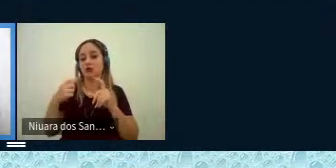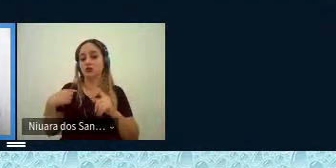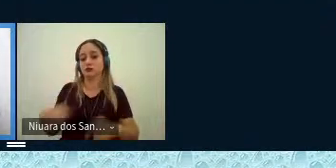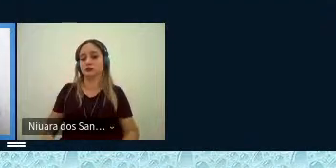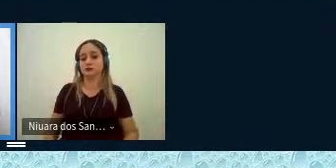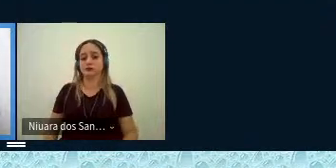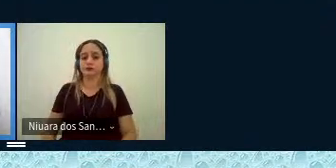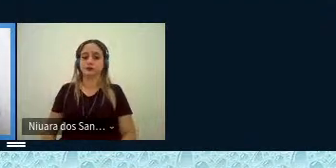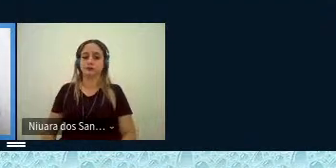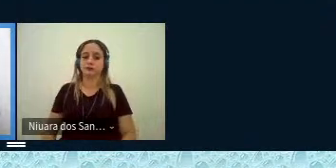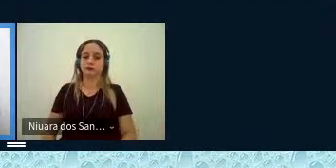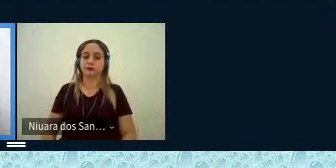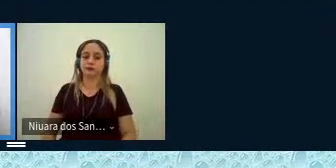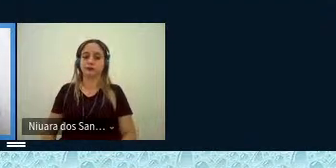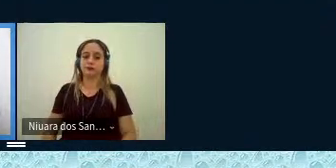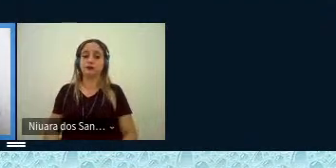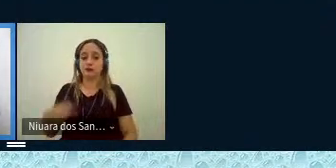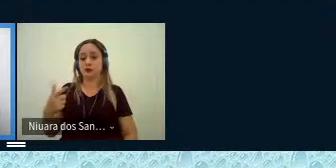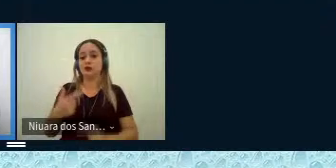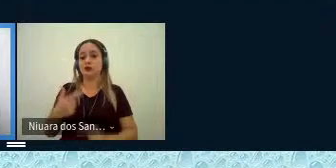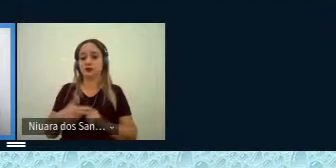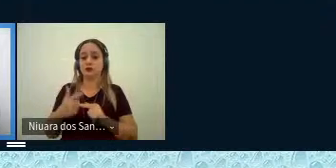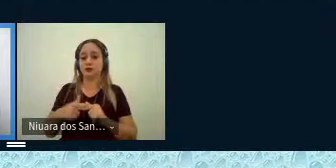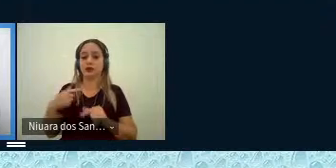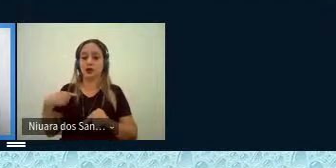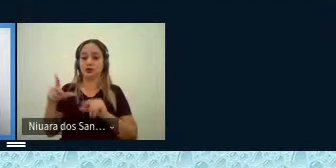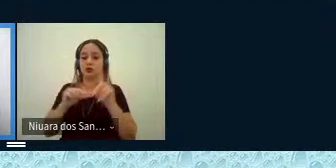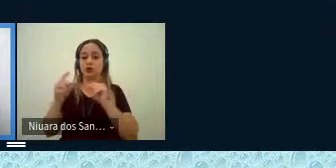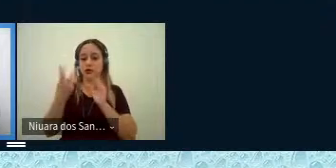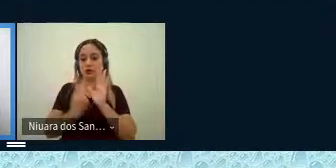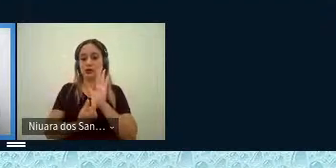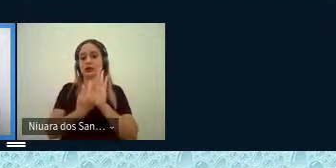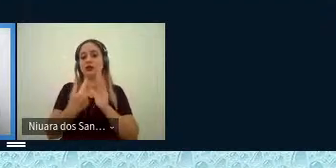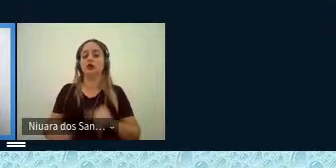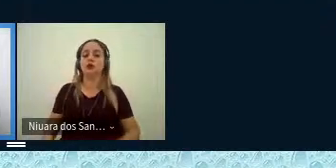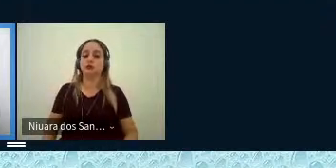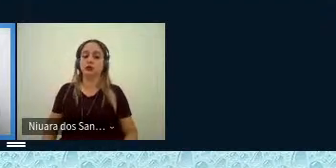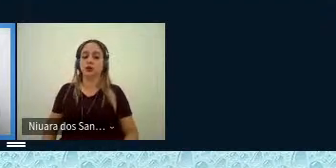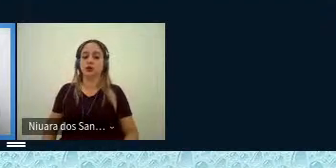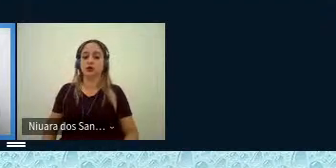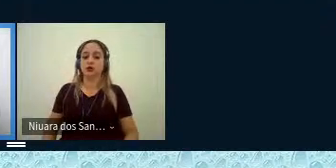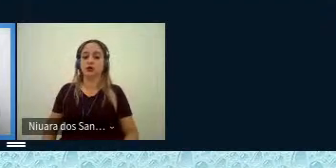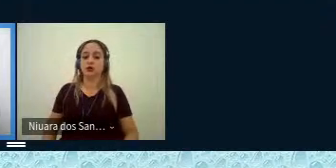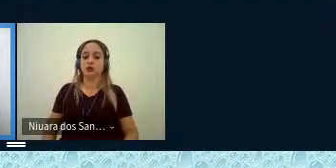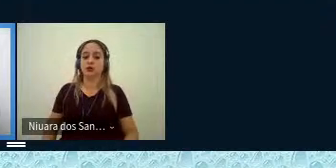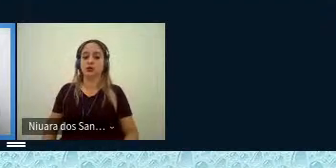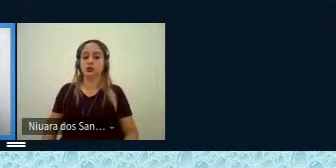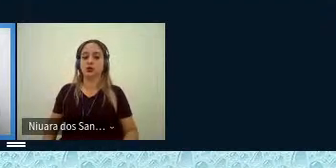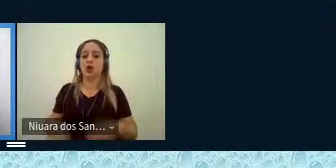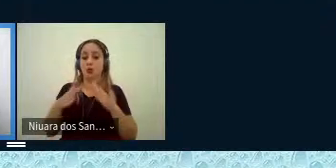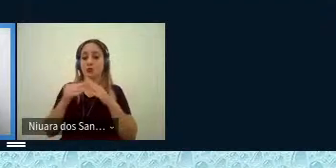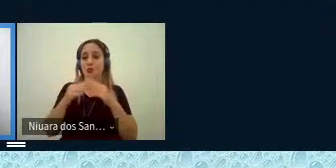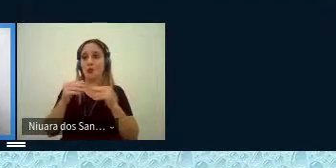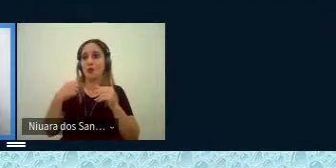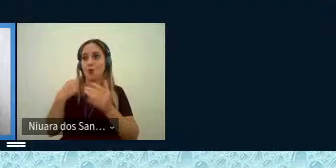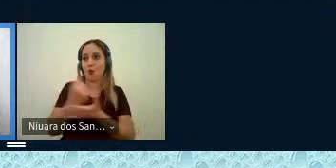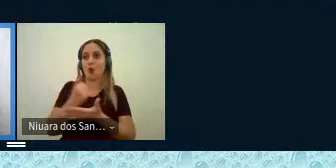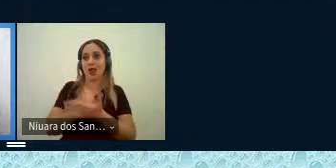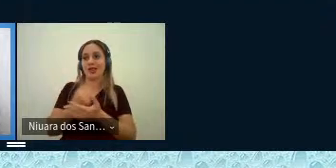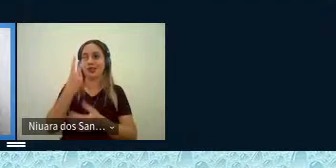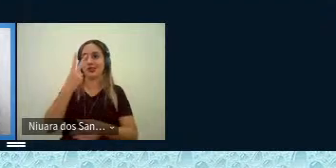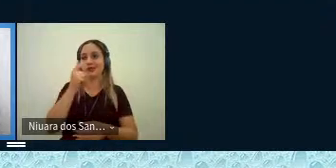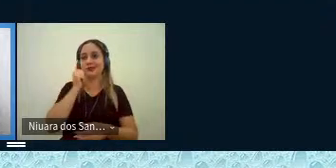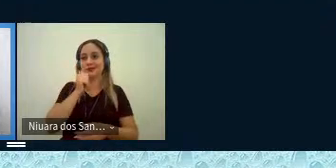autorais e diante desse impasse eu acabei optando pelo desenho e aí eu contratei duas desenhistas e as coisas